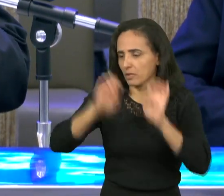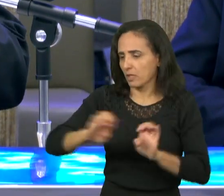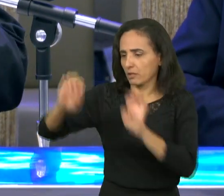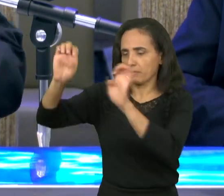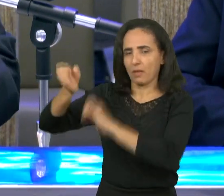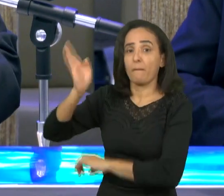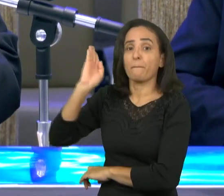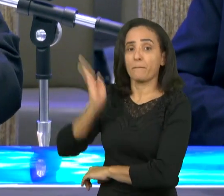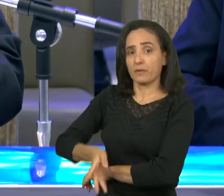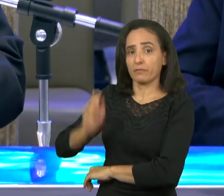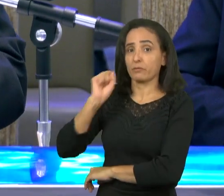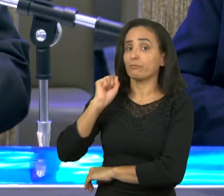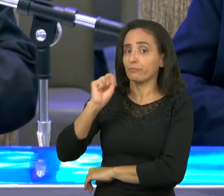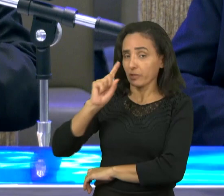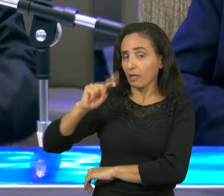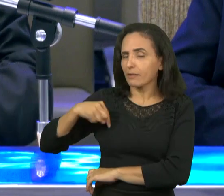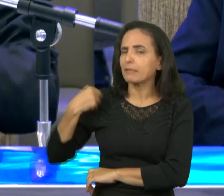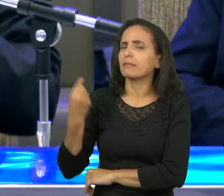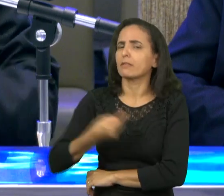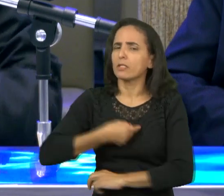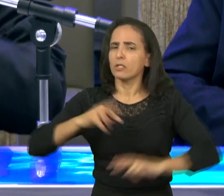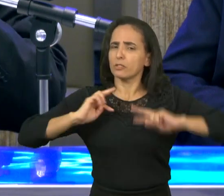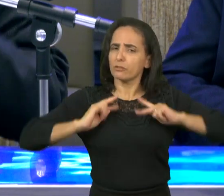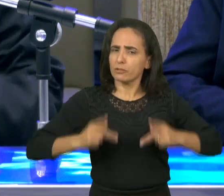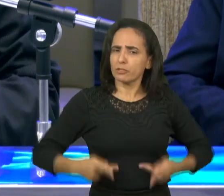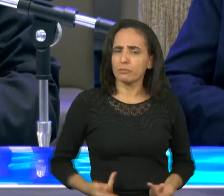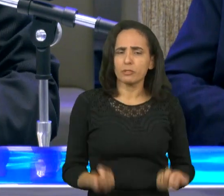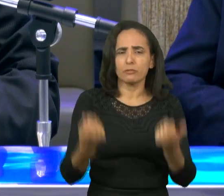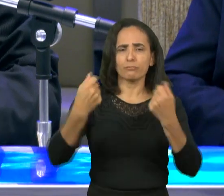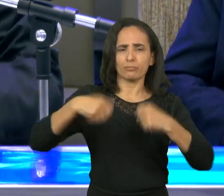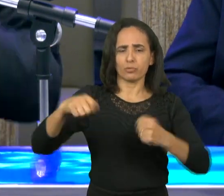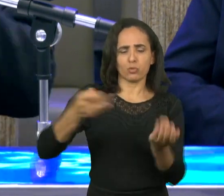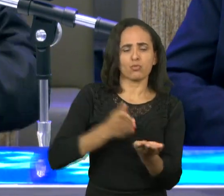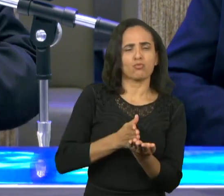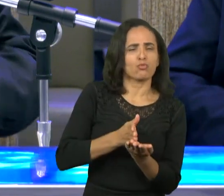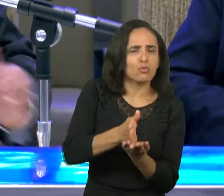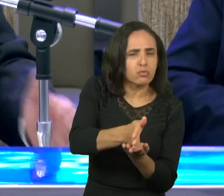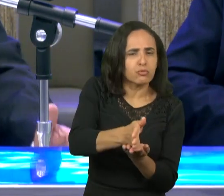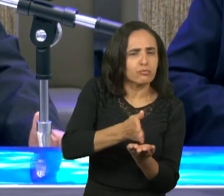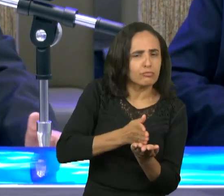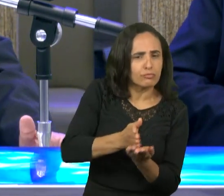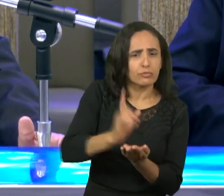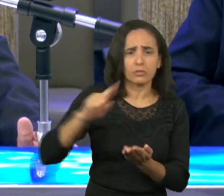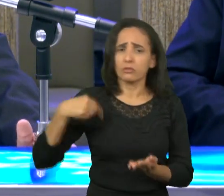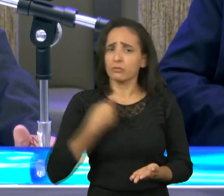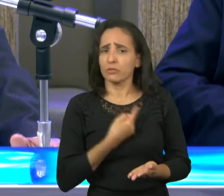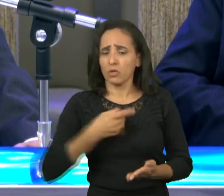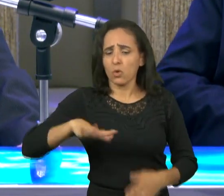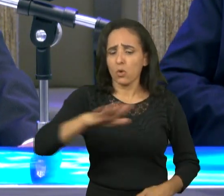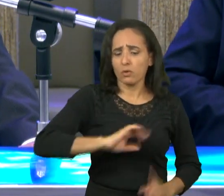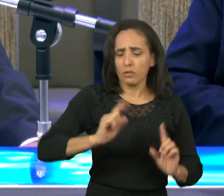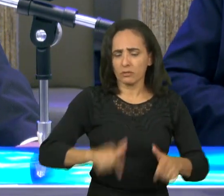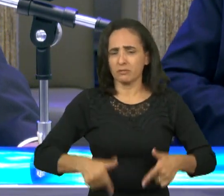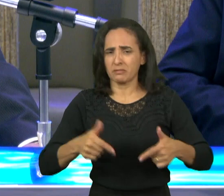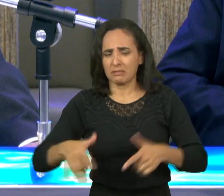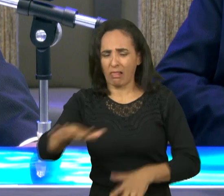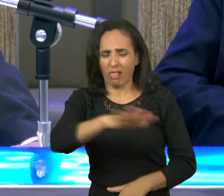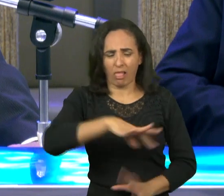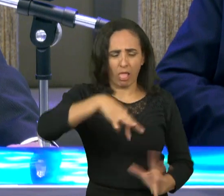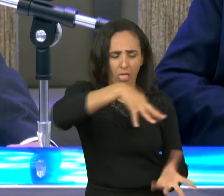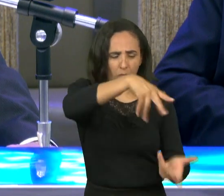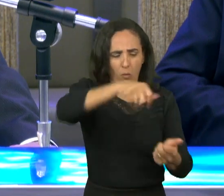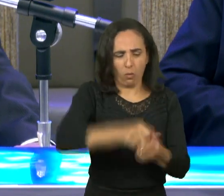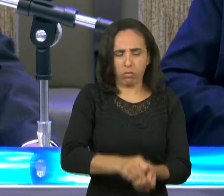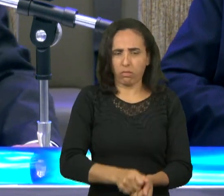evidente de que mesmo neste mundo que nós estamos vivendo corrompido, neste mundo